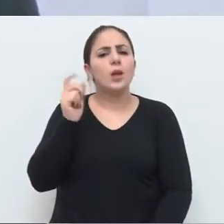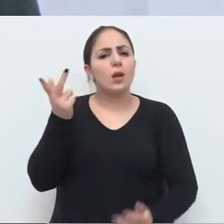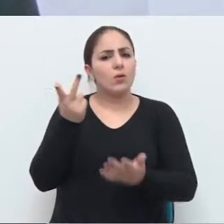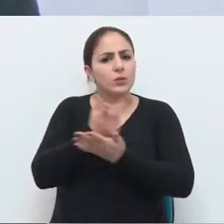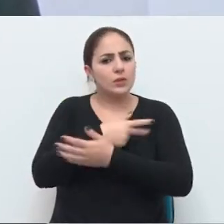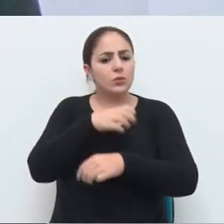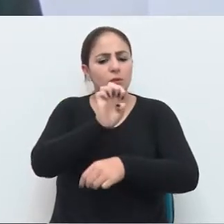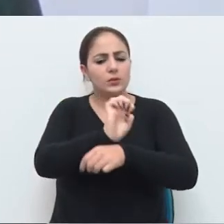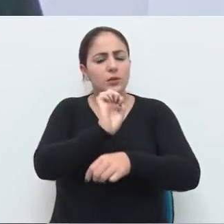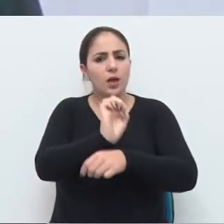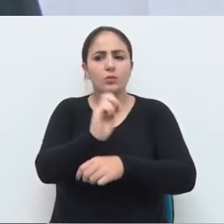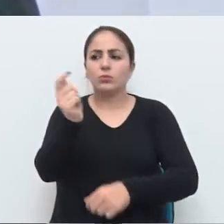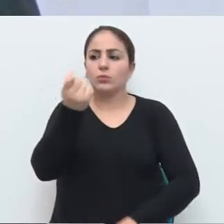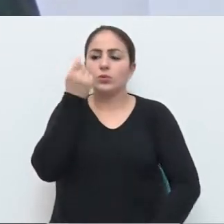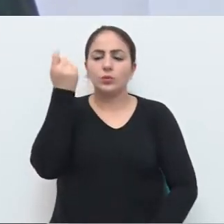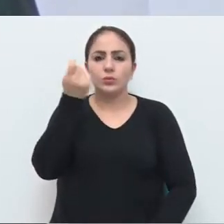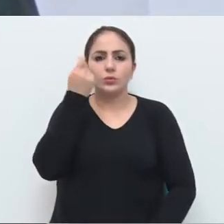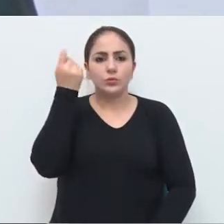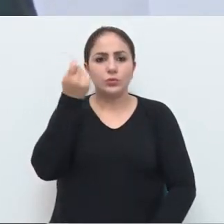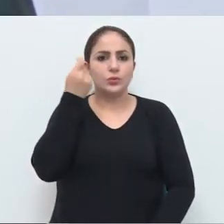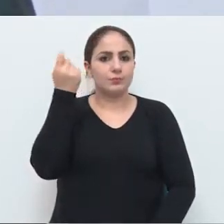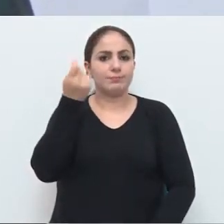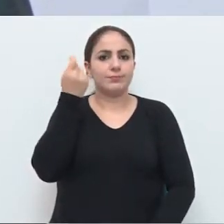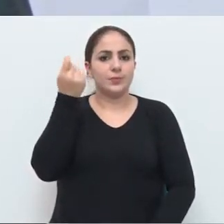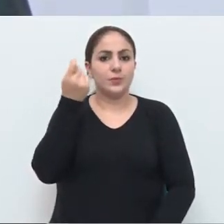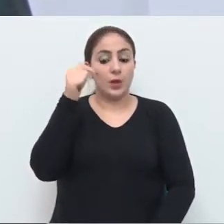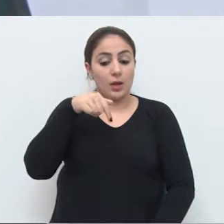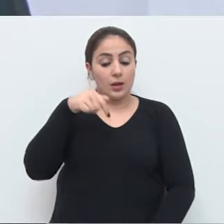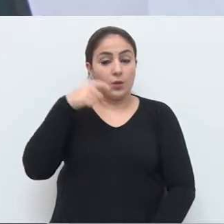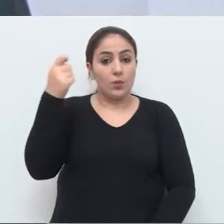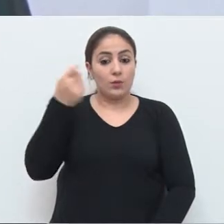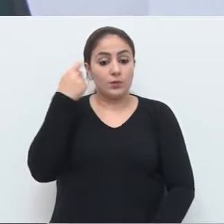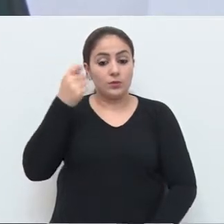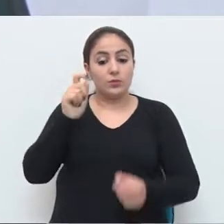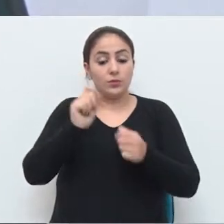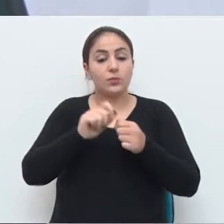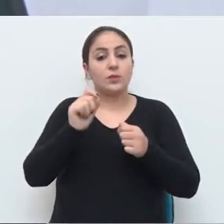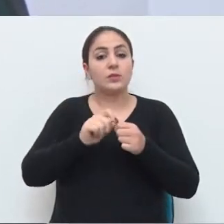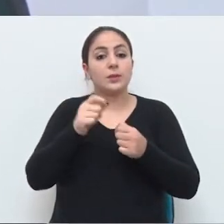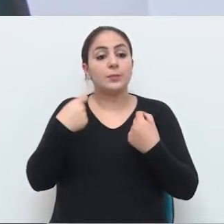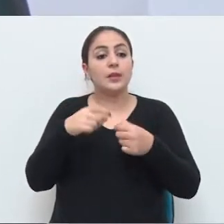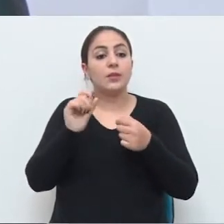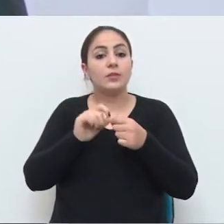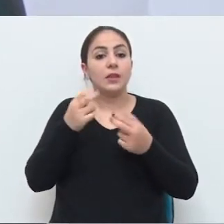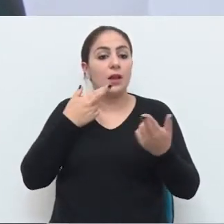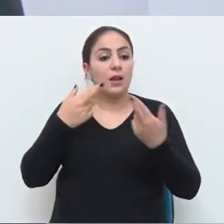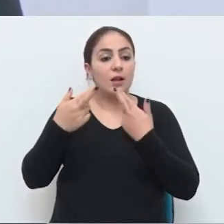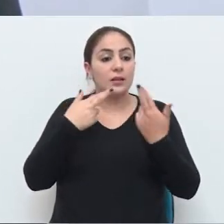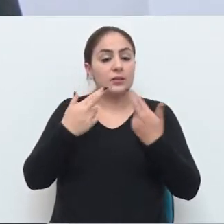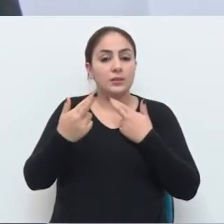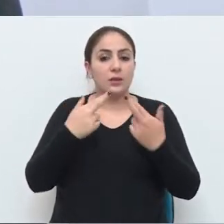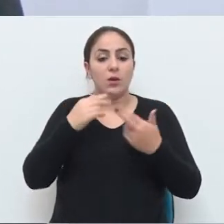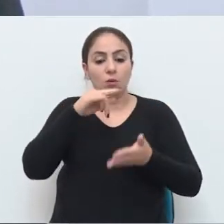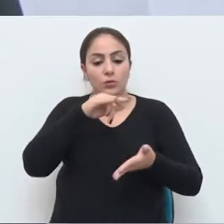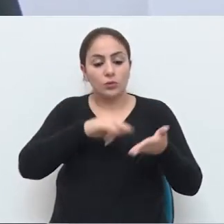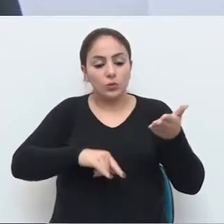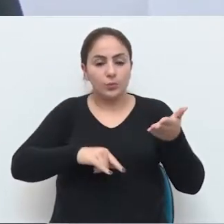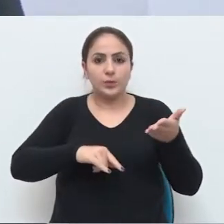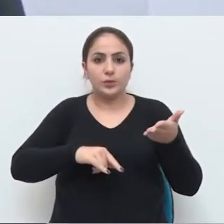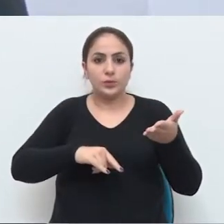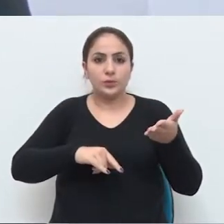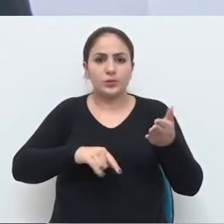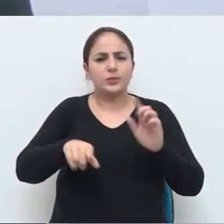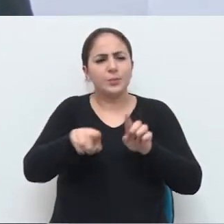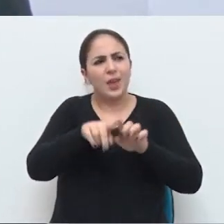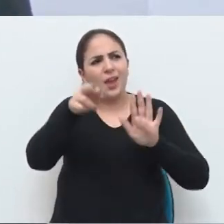o que cabia ao Estado do Rio Grande do Sul fazer com relação aos documentos?